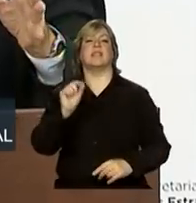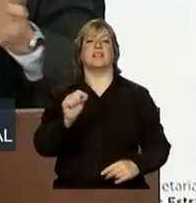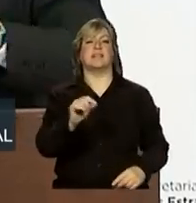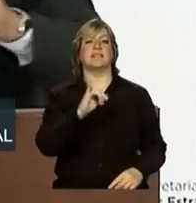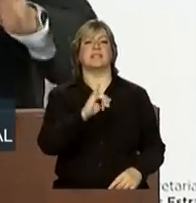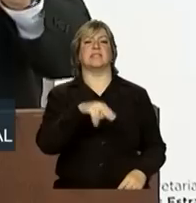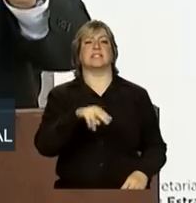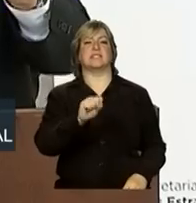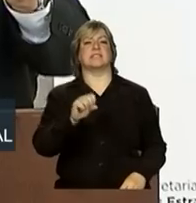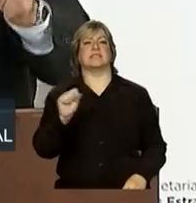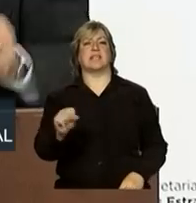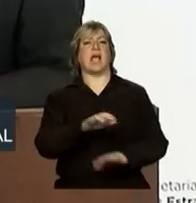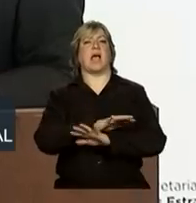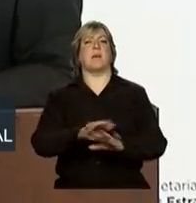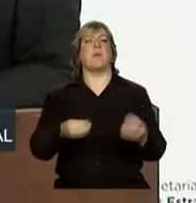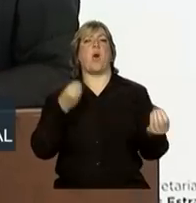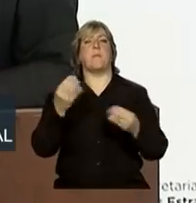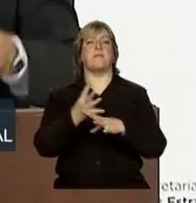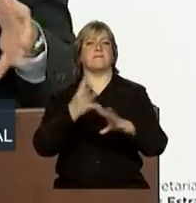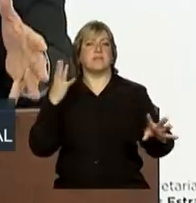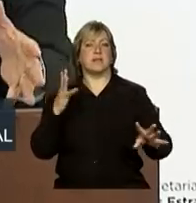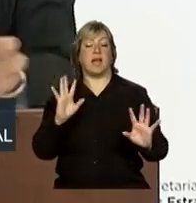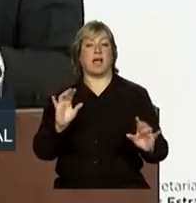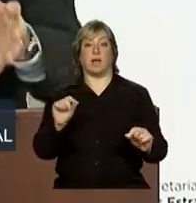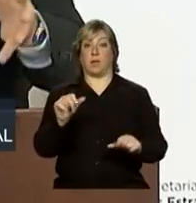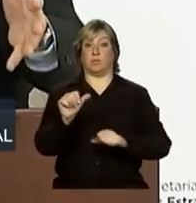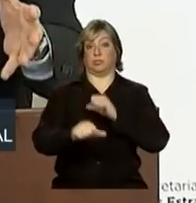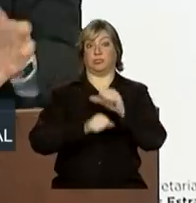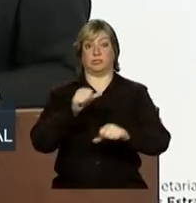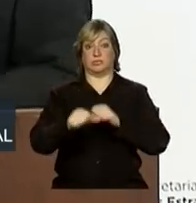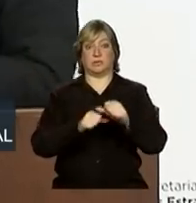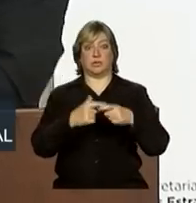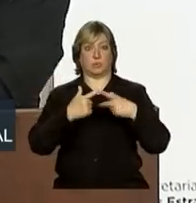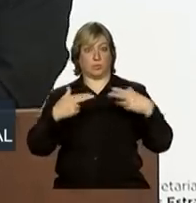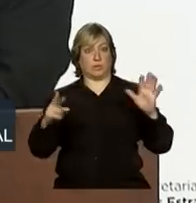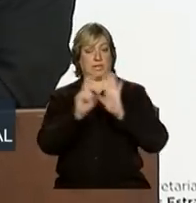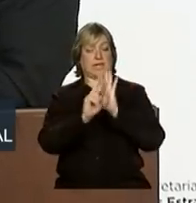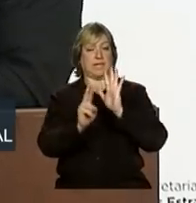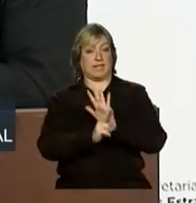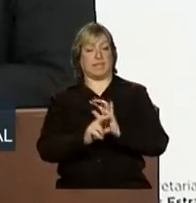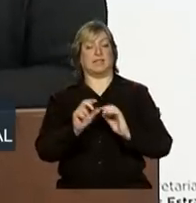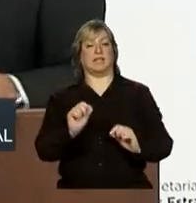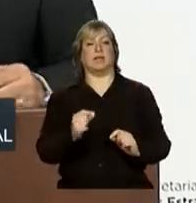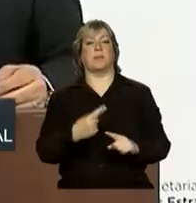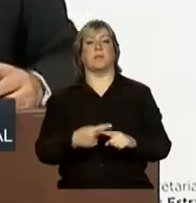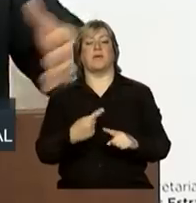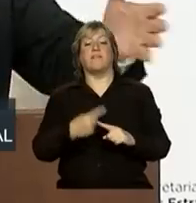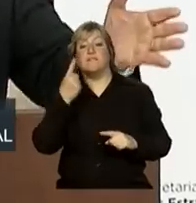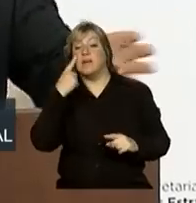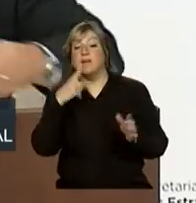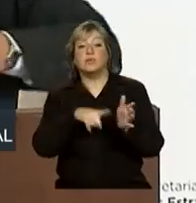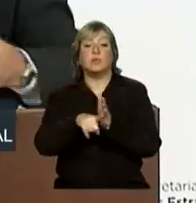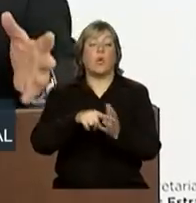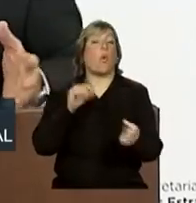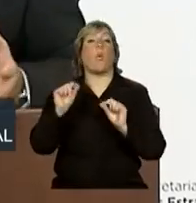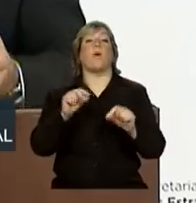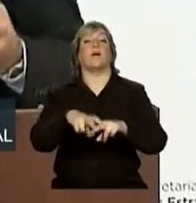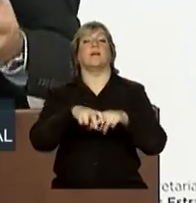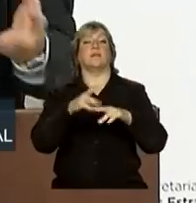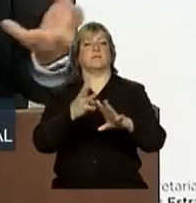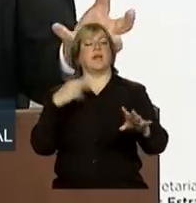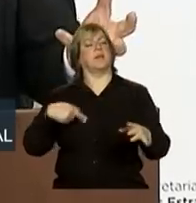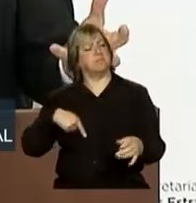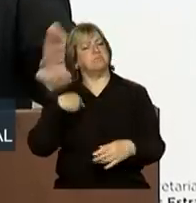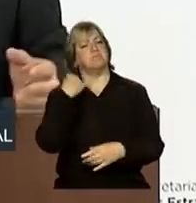Aí ele disse, ah, mudando as regras do jogo, e indo a fundo no que era que provocava as filas. Eu falei, pô, você está de